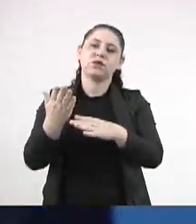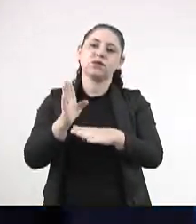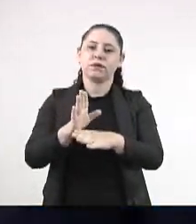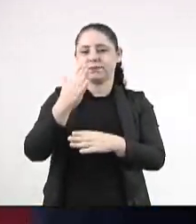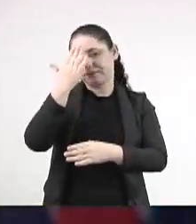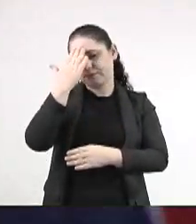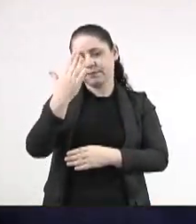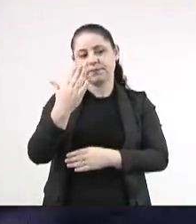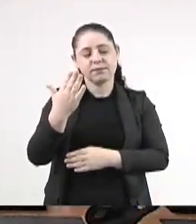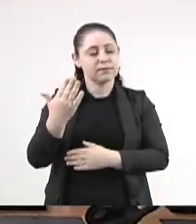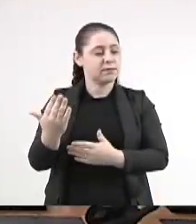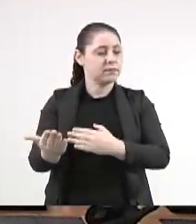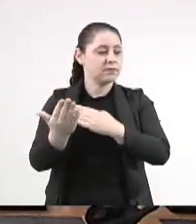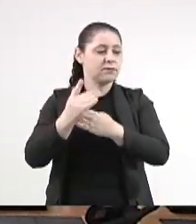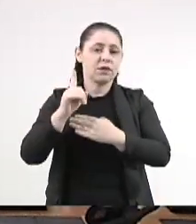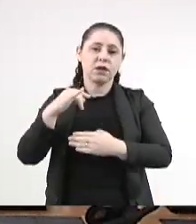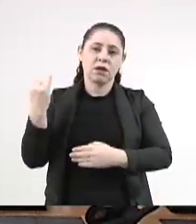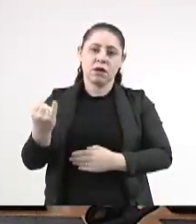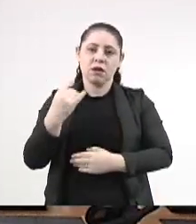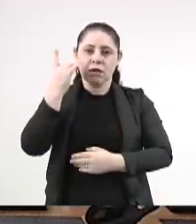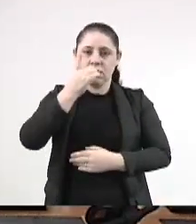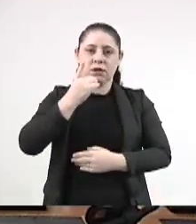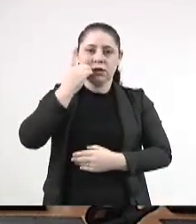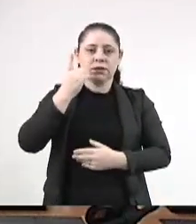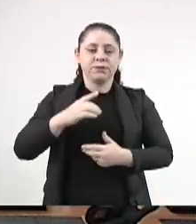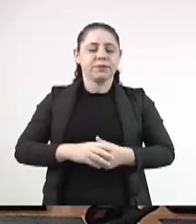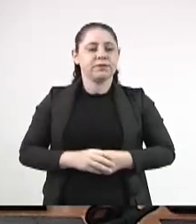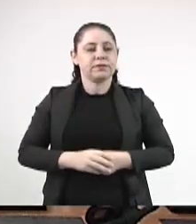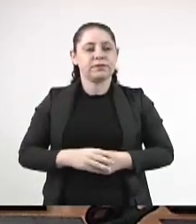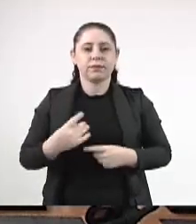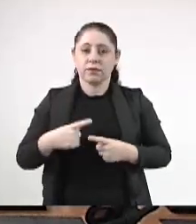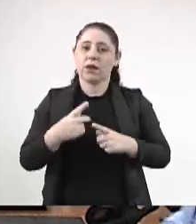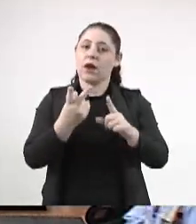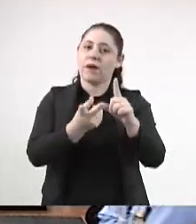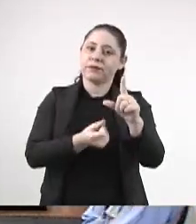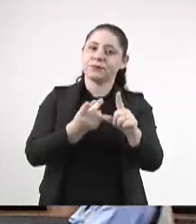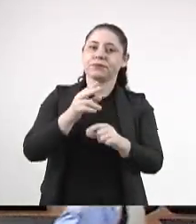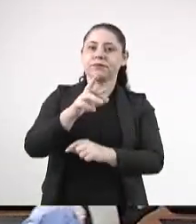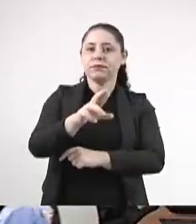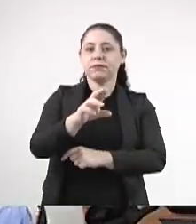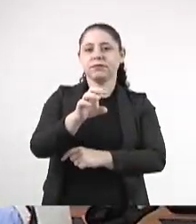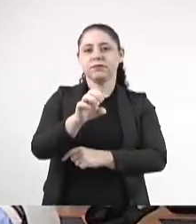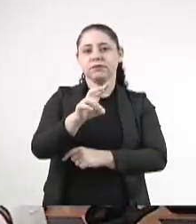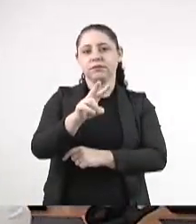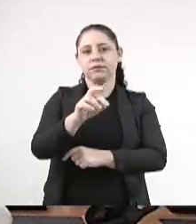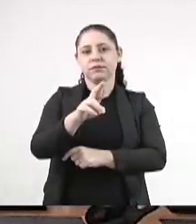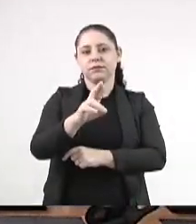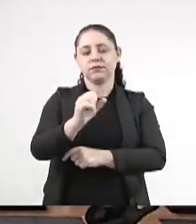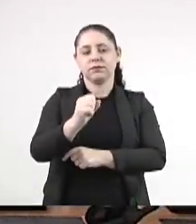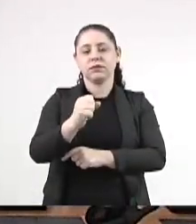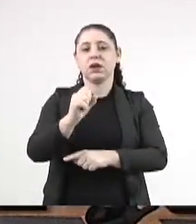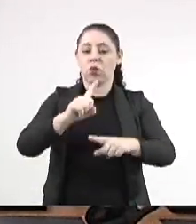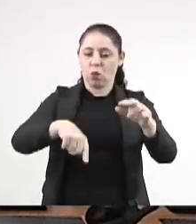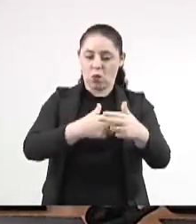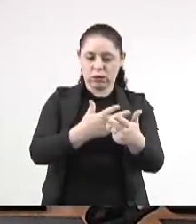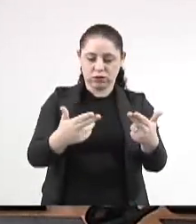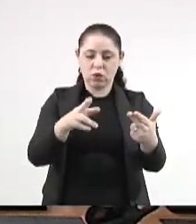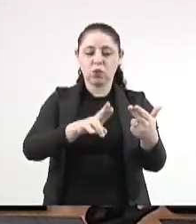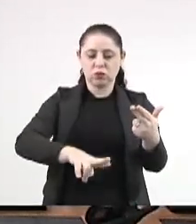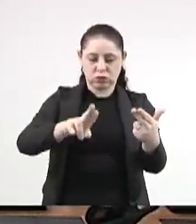Obrigado por essa contribuição. É importante, deputado Caravina, porque a logística reversa é nada mais do que o material que já foi